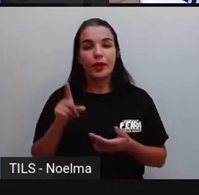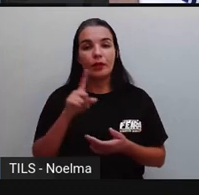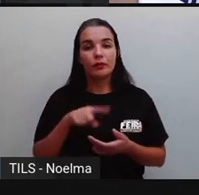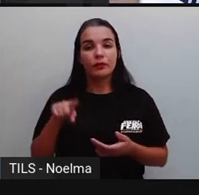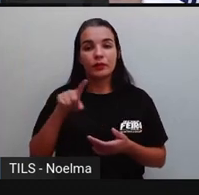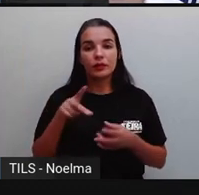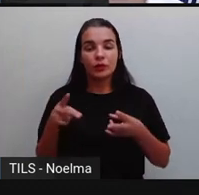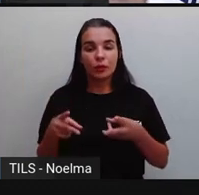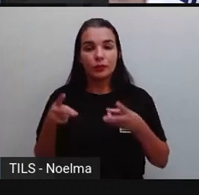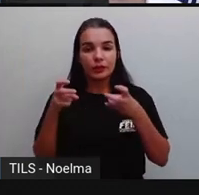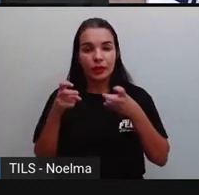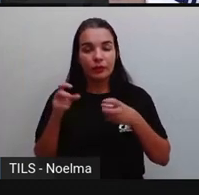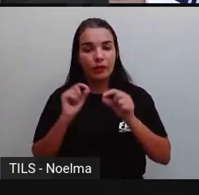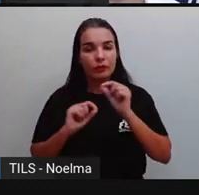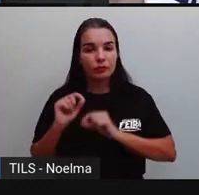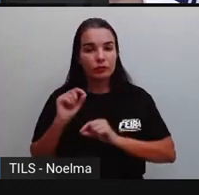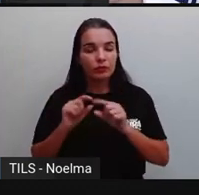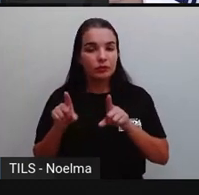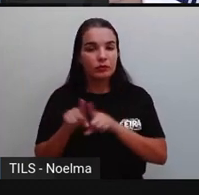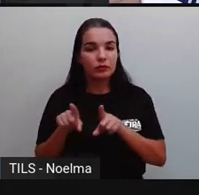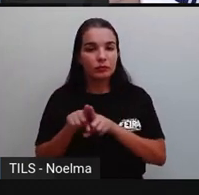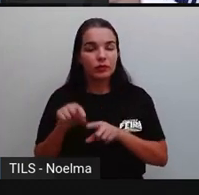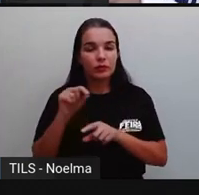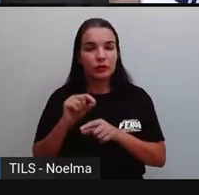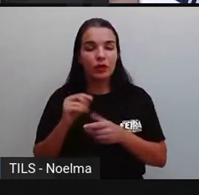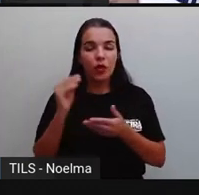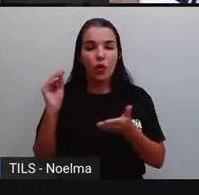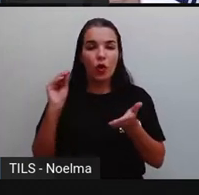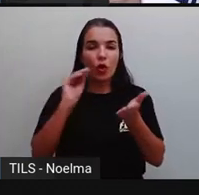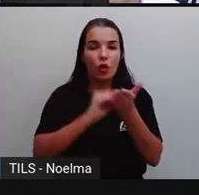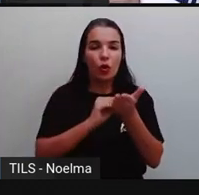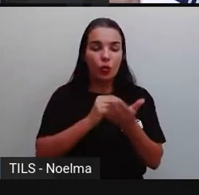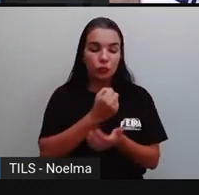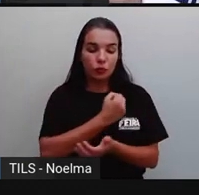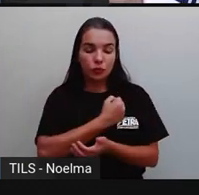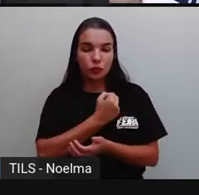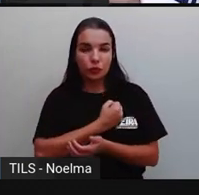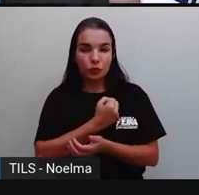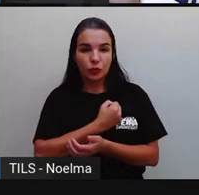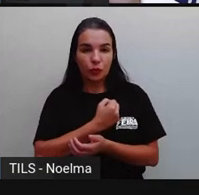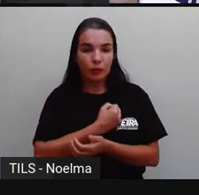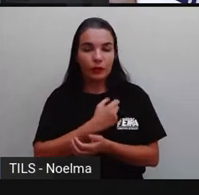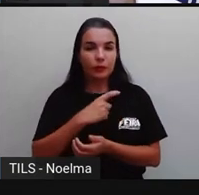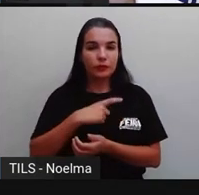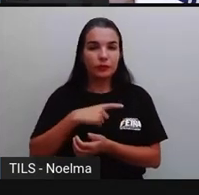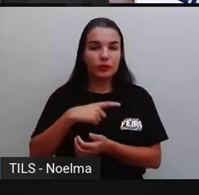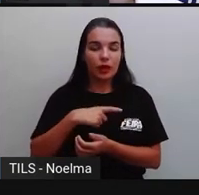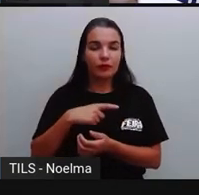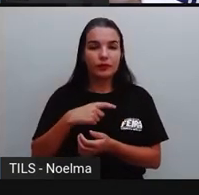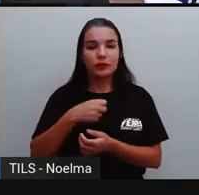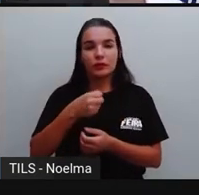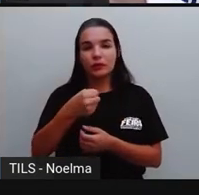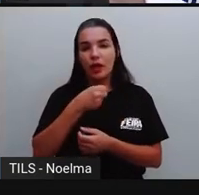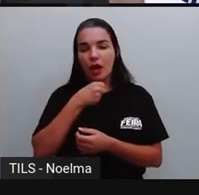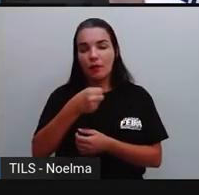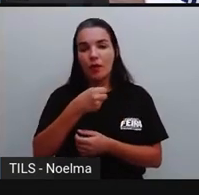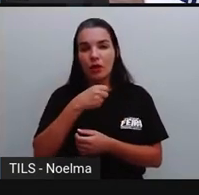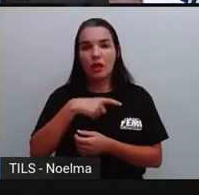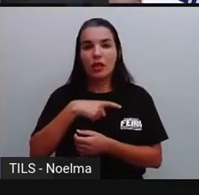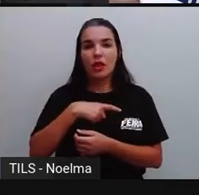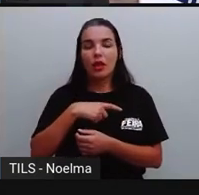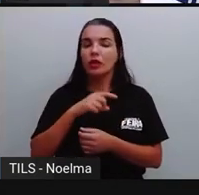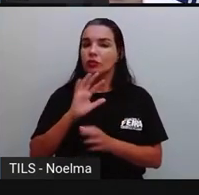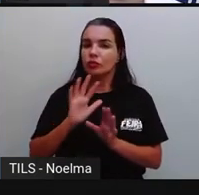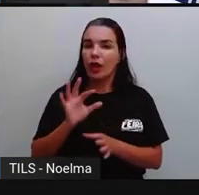observaram também que a Proc botou na tabela, né, os números que apareceram lá na reportagem, eles estão em forma de